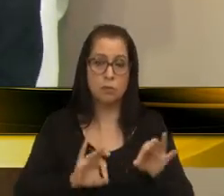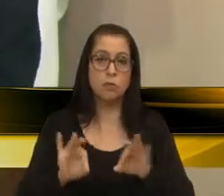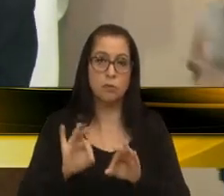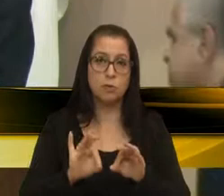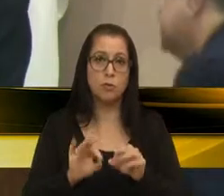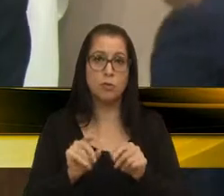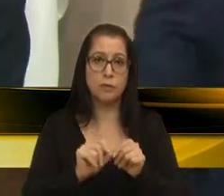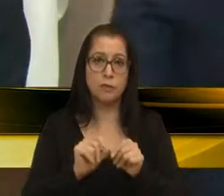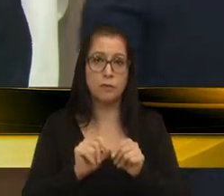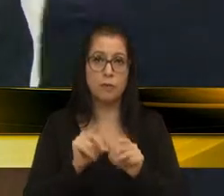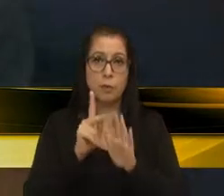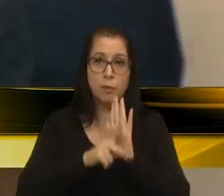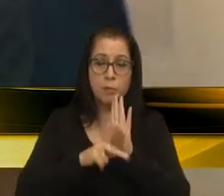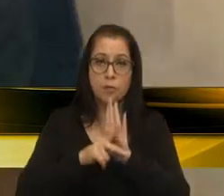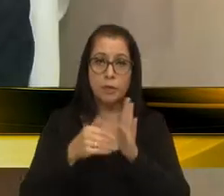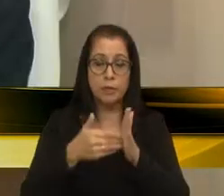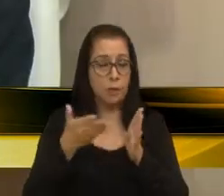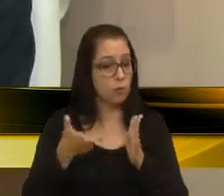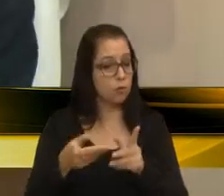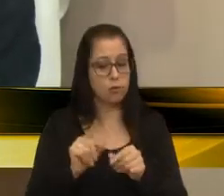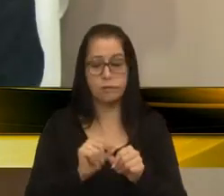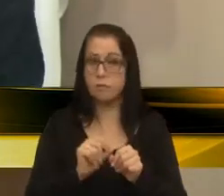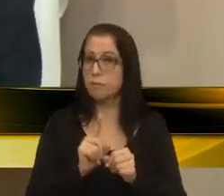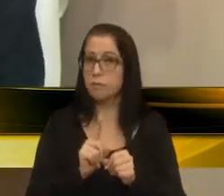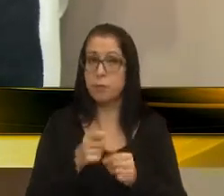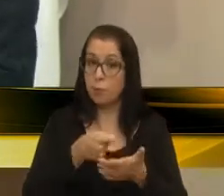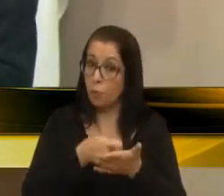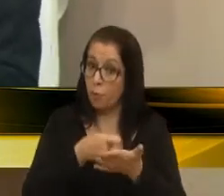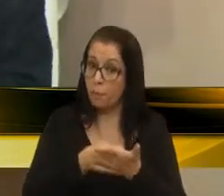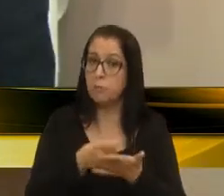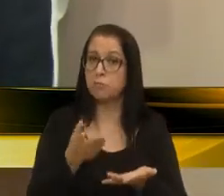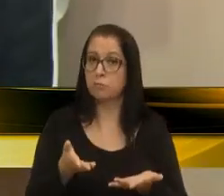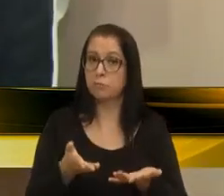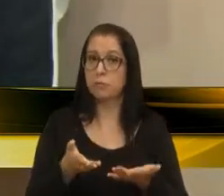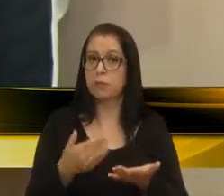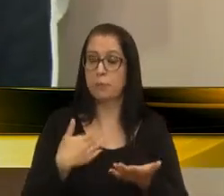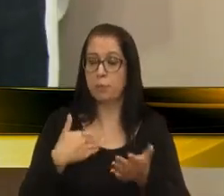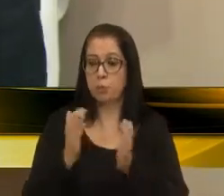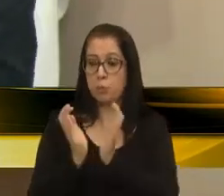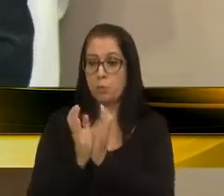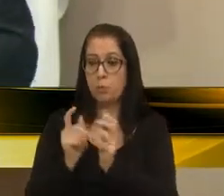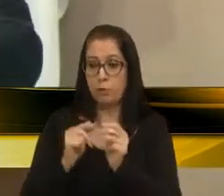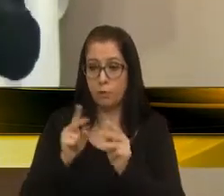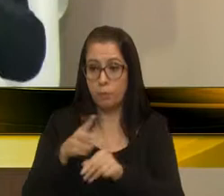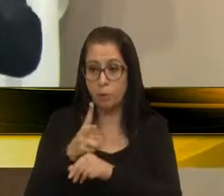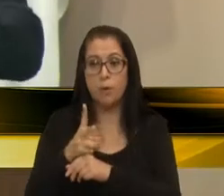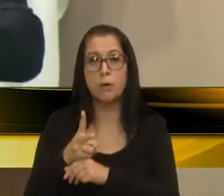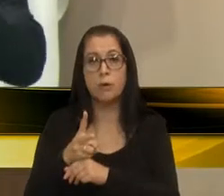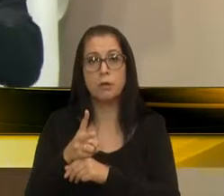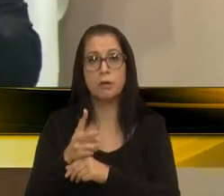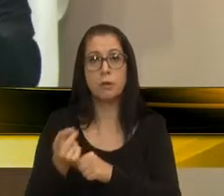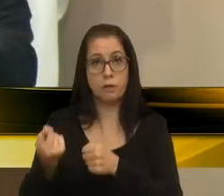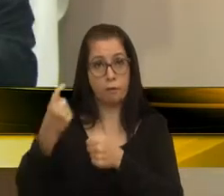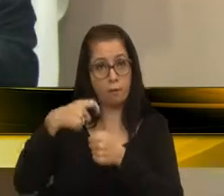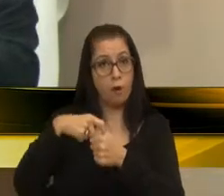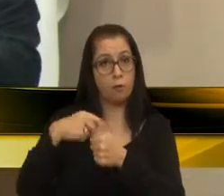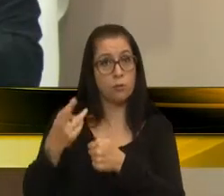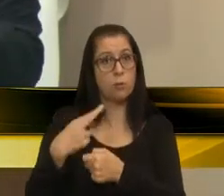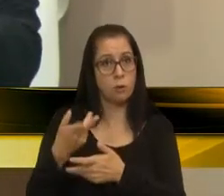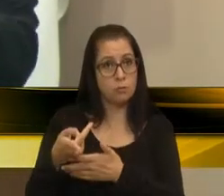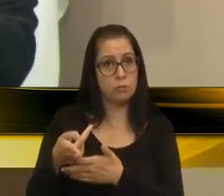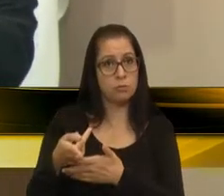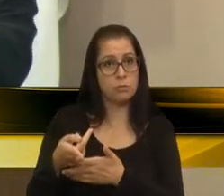ficou de fazer o projeto, que até hoje, não foi feito, nós estamos cobrando, inclusive, a minha equipe, foi de atrás, eu quero retorno, sobre isso também,